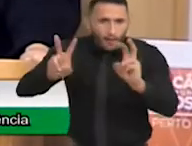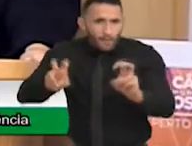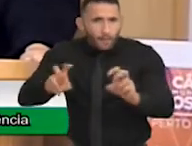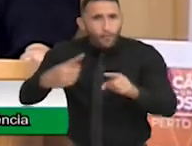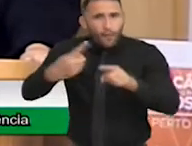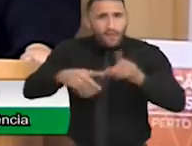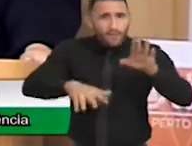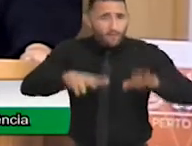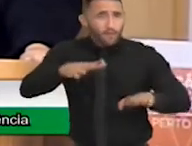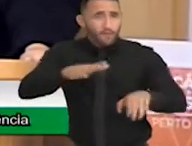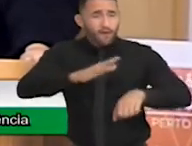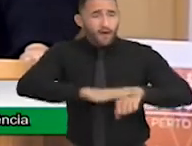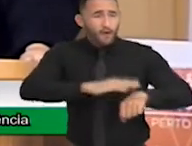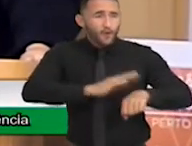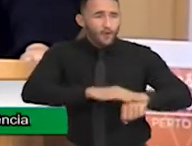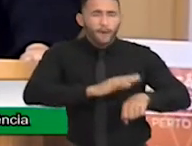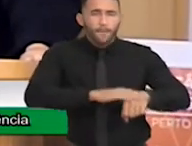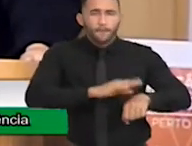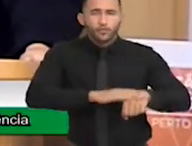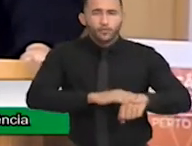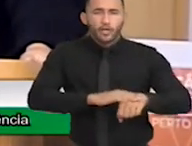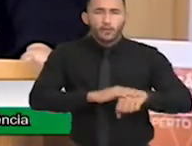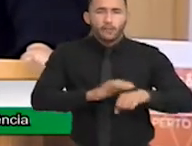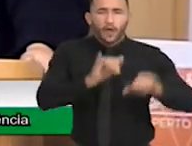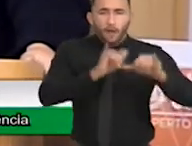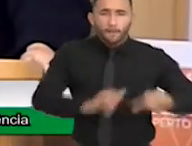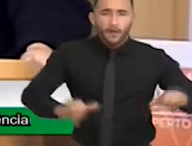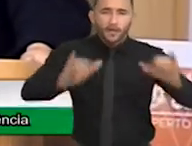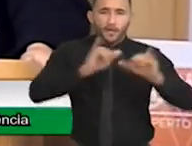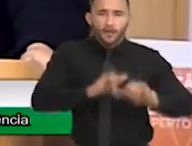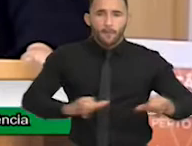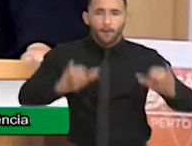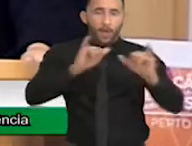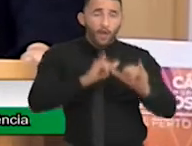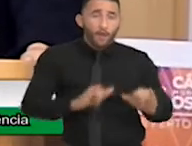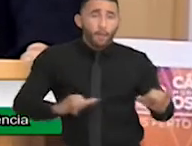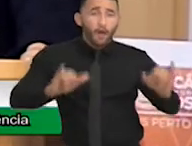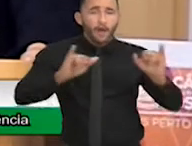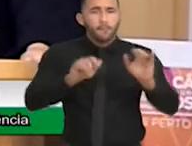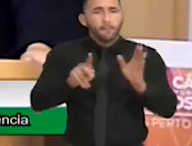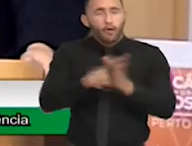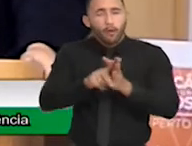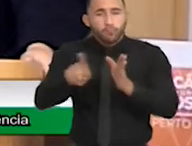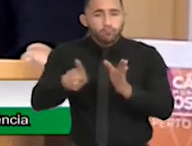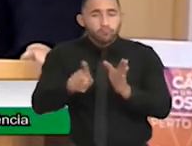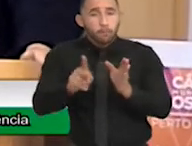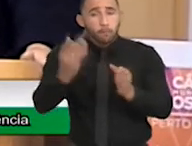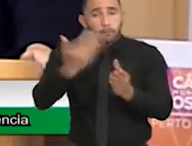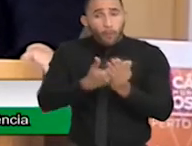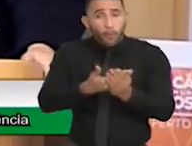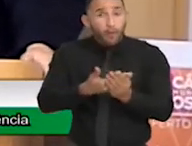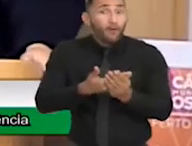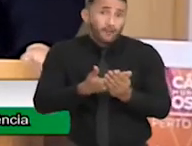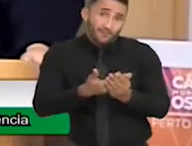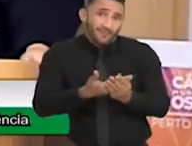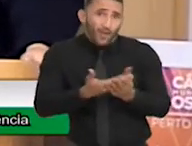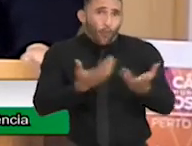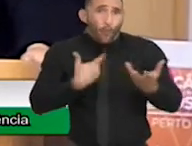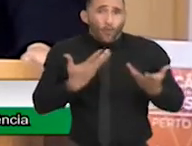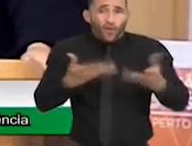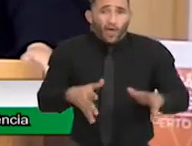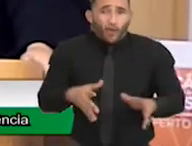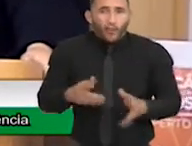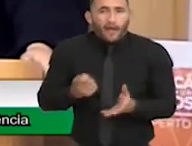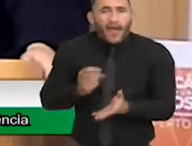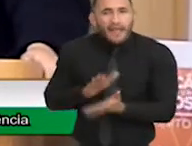mutilões processuais e eu falo para vocês, isso encarece três vezes mais para o município. E eu não quero o gasto público para